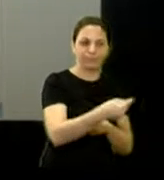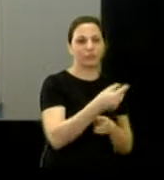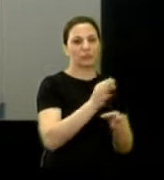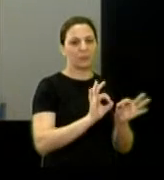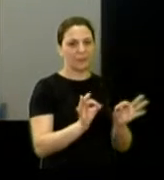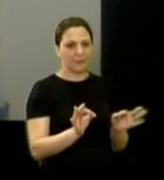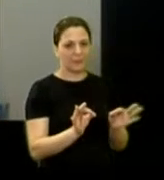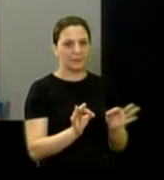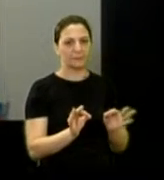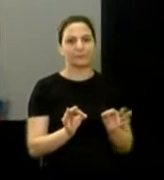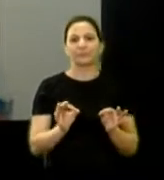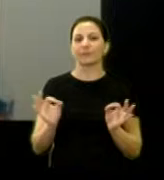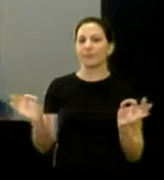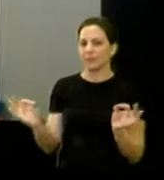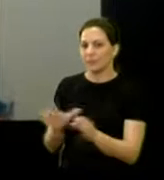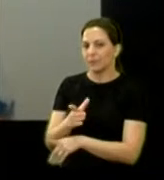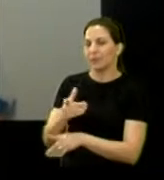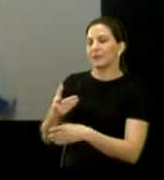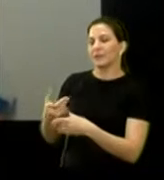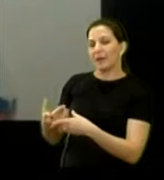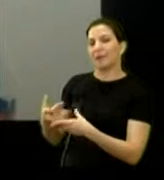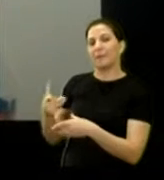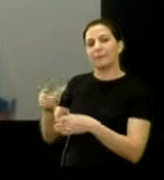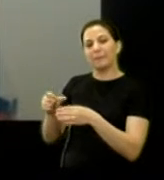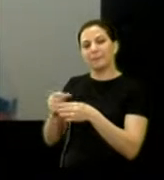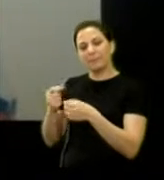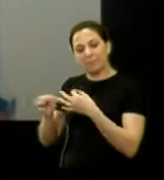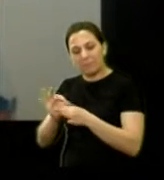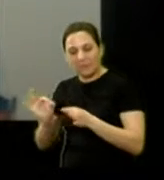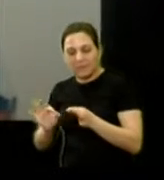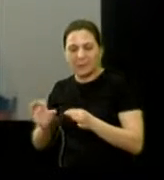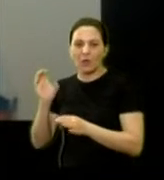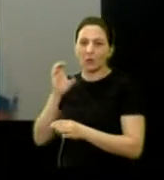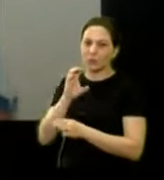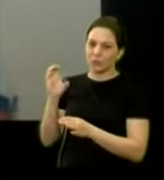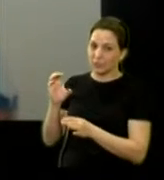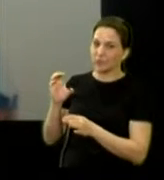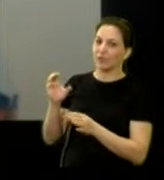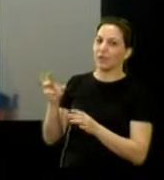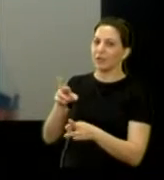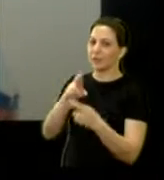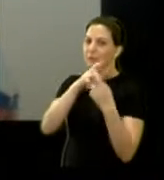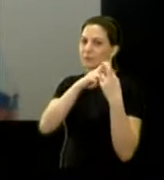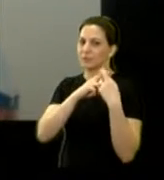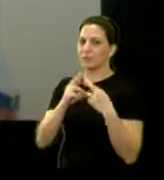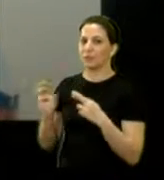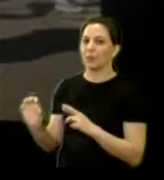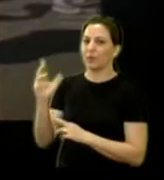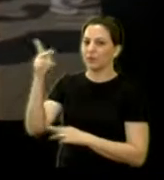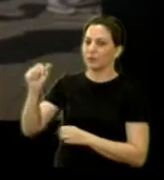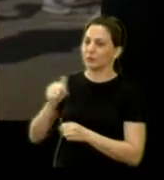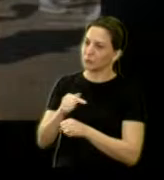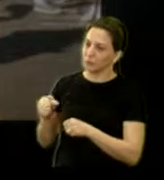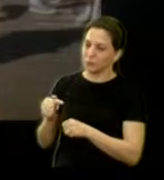Sim, ao término dessa edição, a gente já monta uma nova coordenadoria dentro da faculdade que vai ser responsável pelo evento no ano que vem.